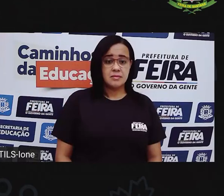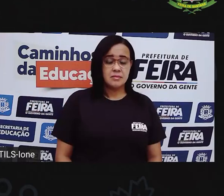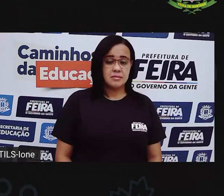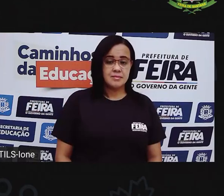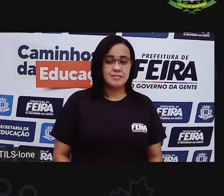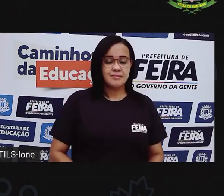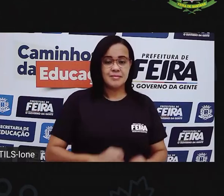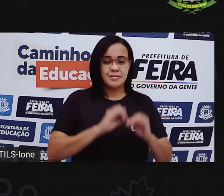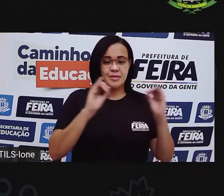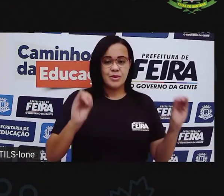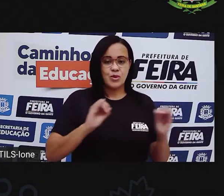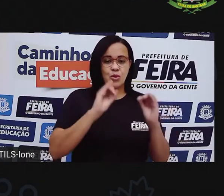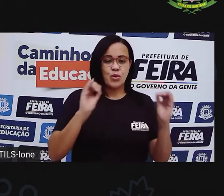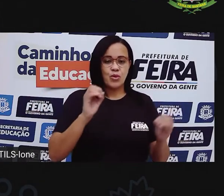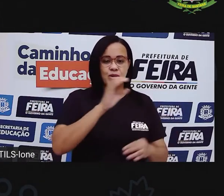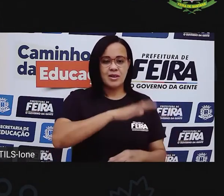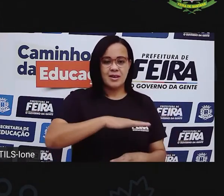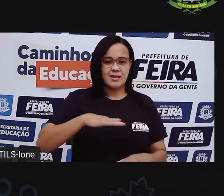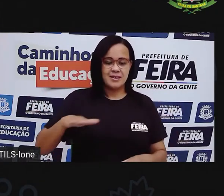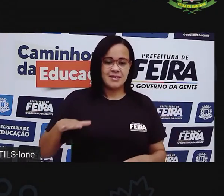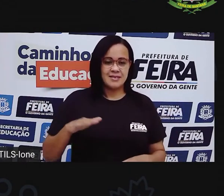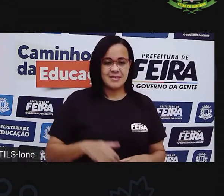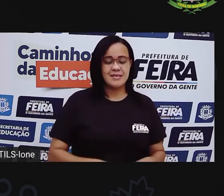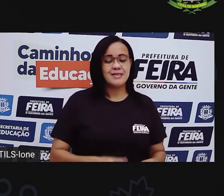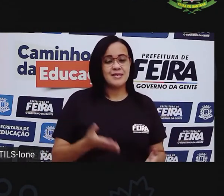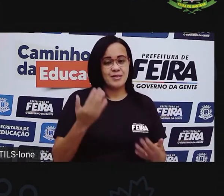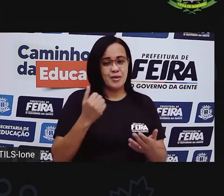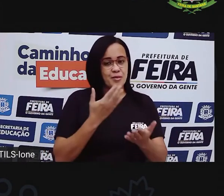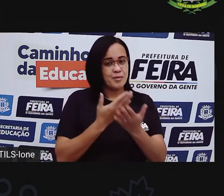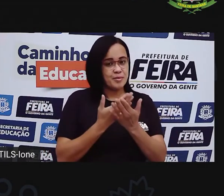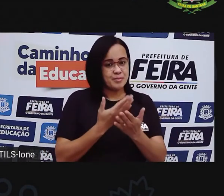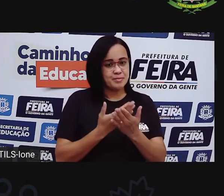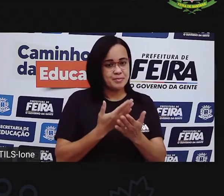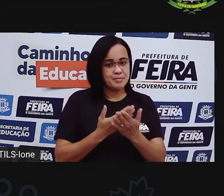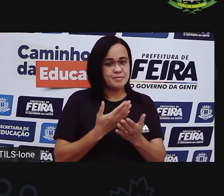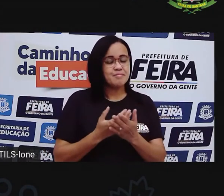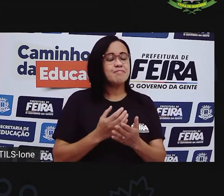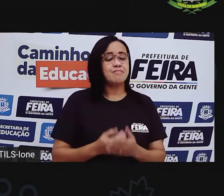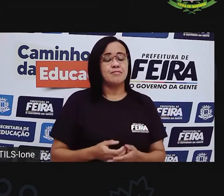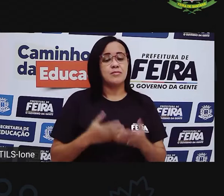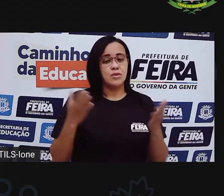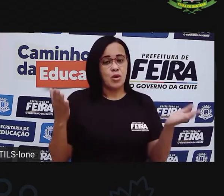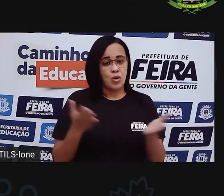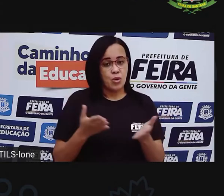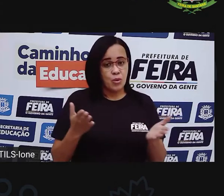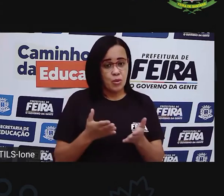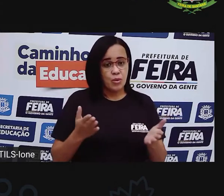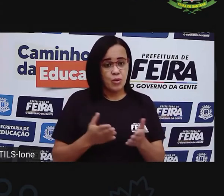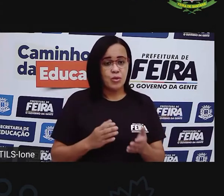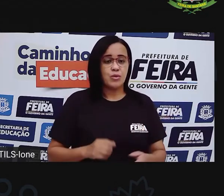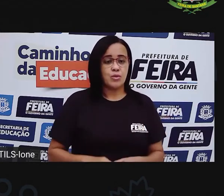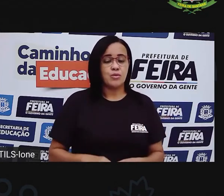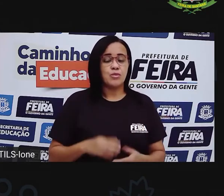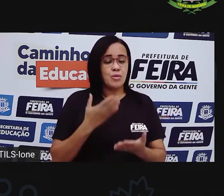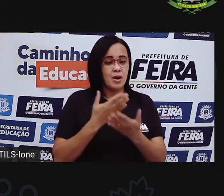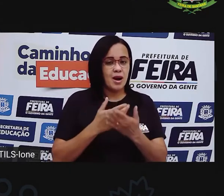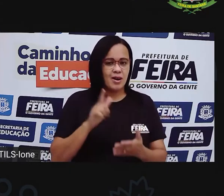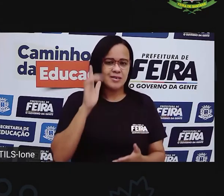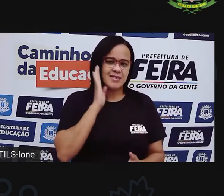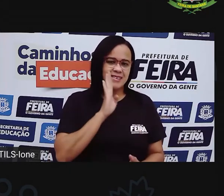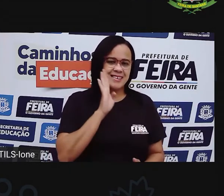Olá, crianças! Vamos para mais uma aula e a nossa aula de agora. É uma aula bem legal, né? Bem